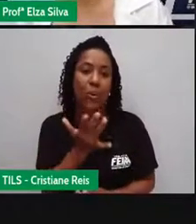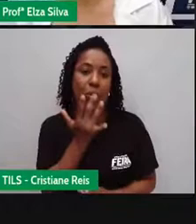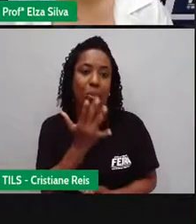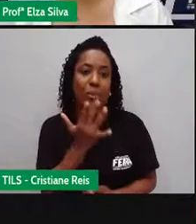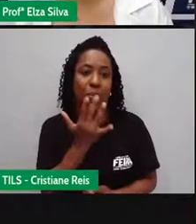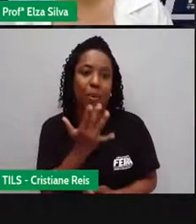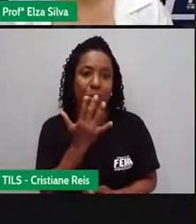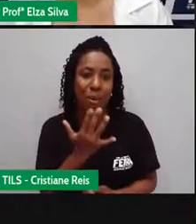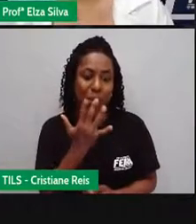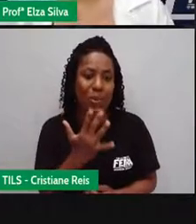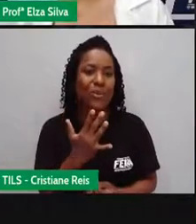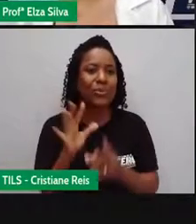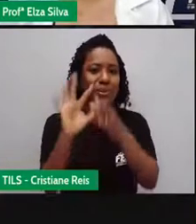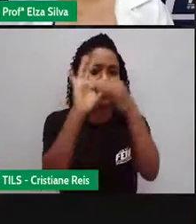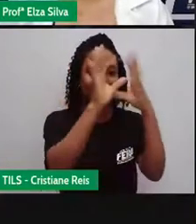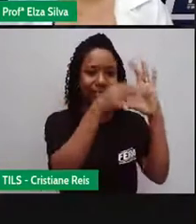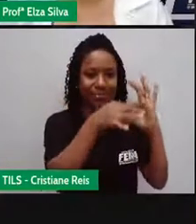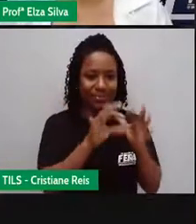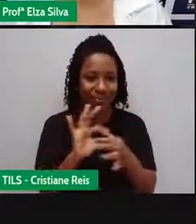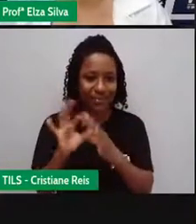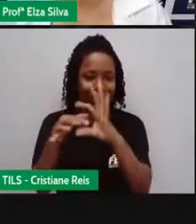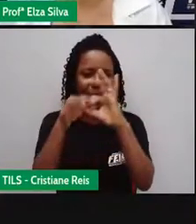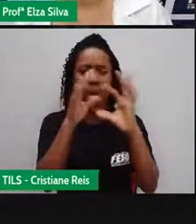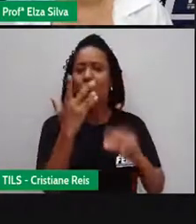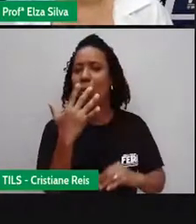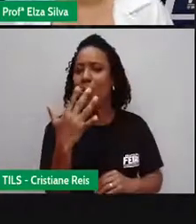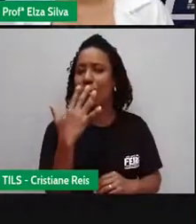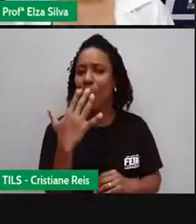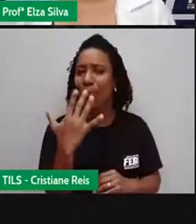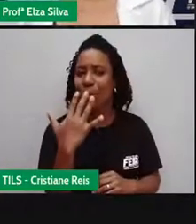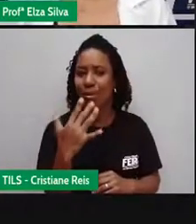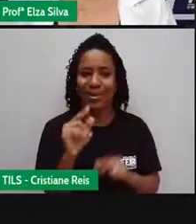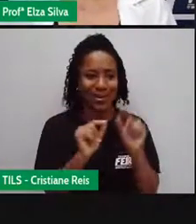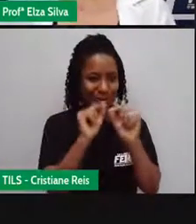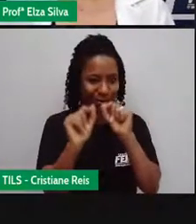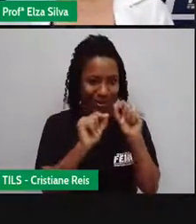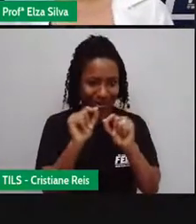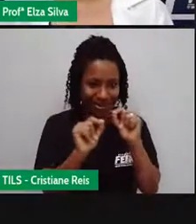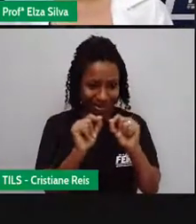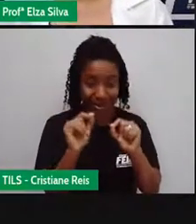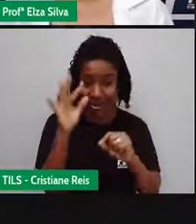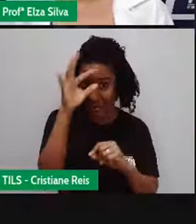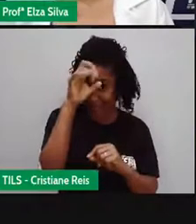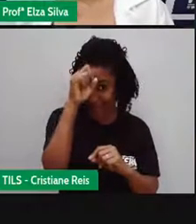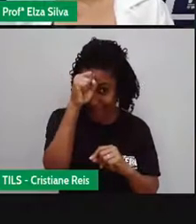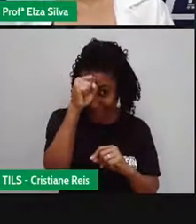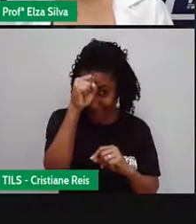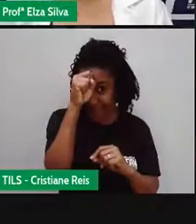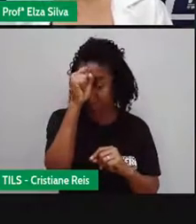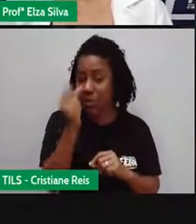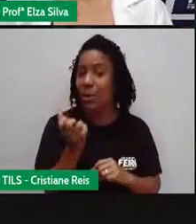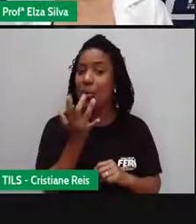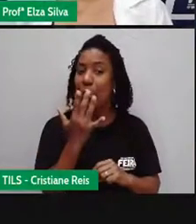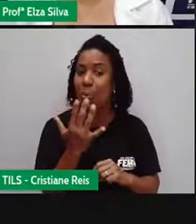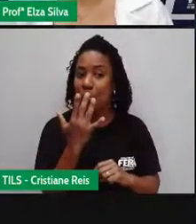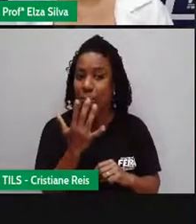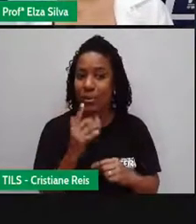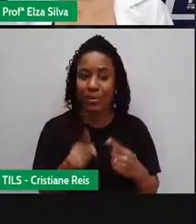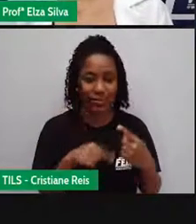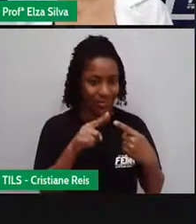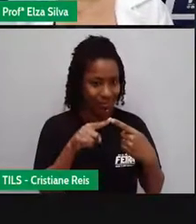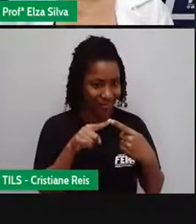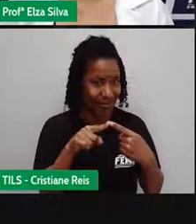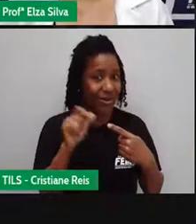rings, the Olympic rings, look at the colors that we're going to review now in English. Blue,